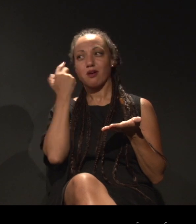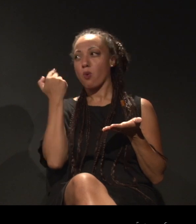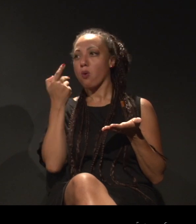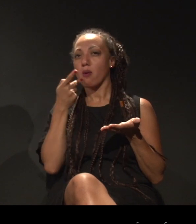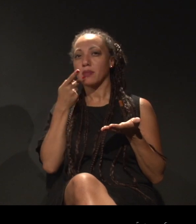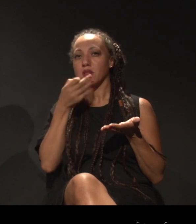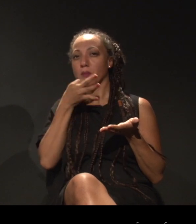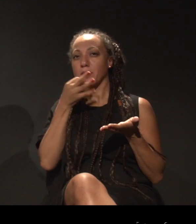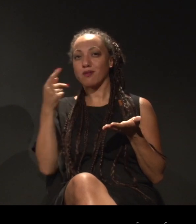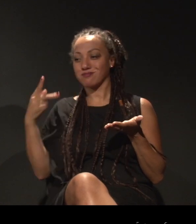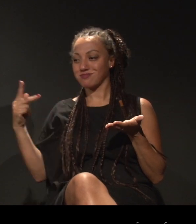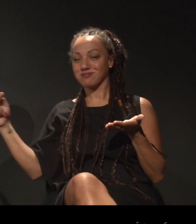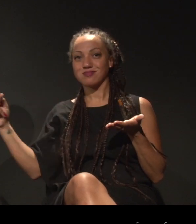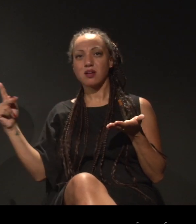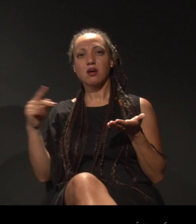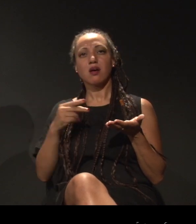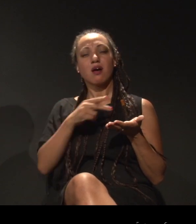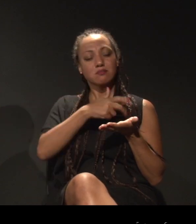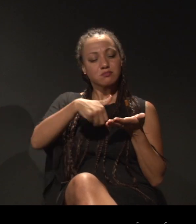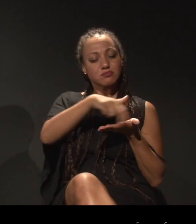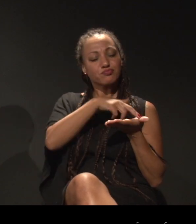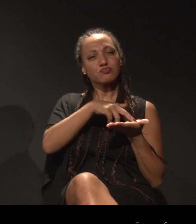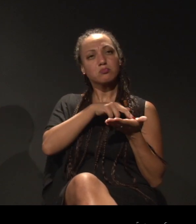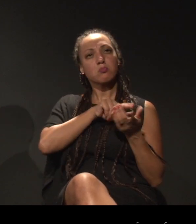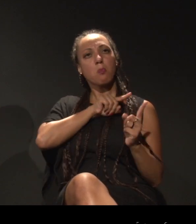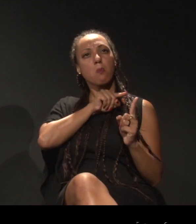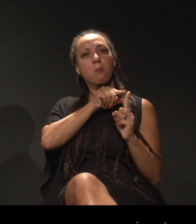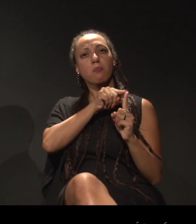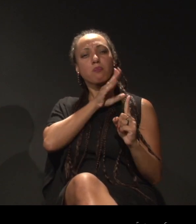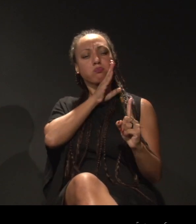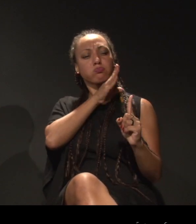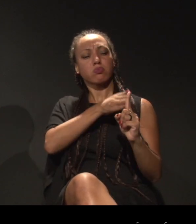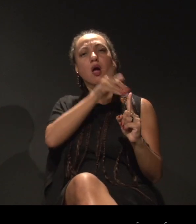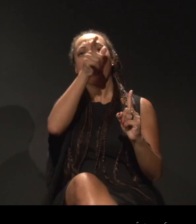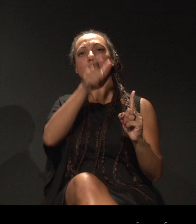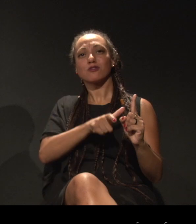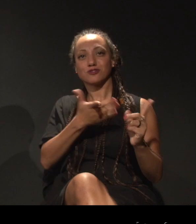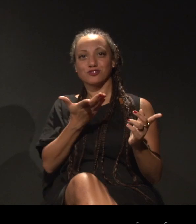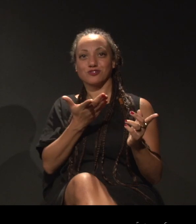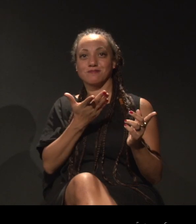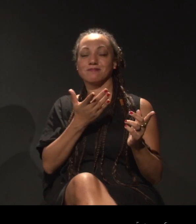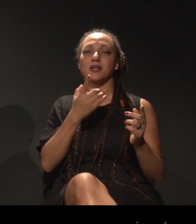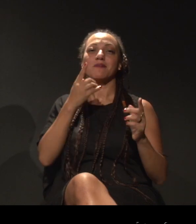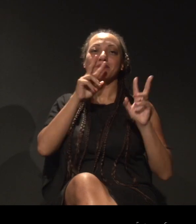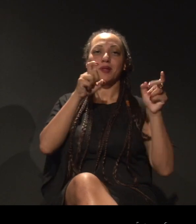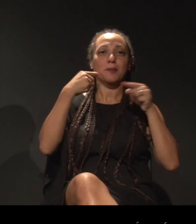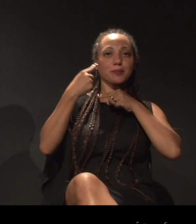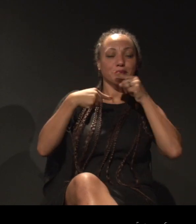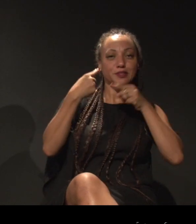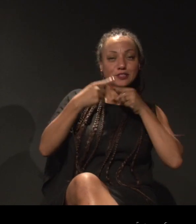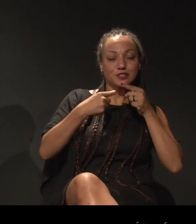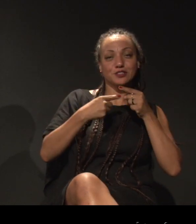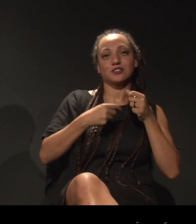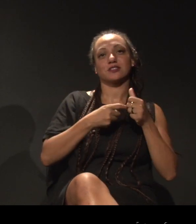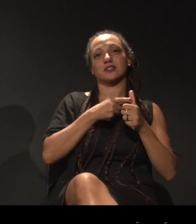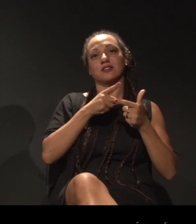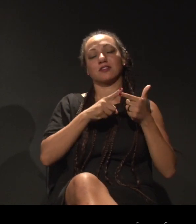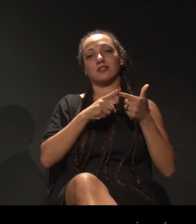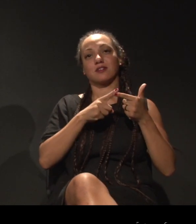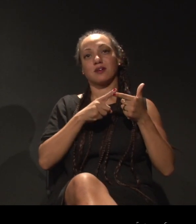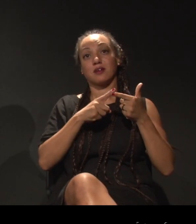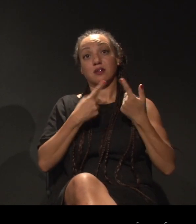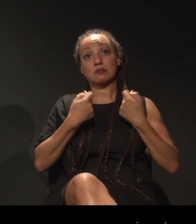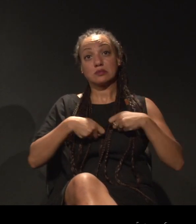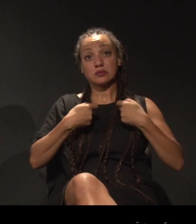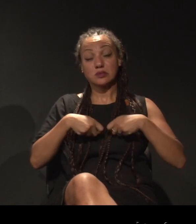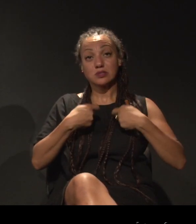colocaram, para onde ela aponta? Para onde ela aponta no sentido dessas políticas, nessa necessidade de a